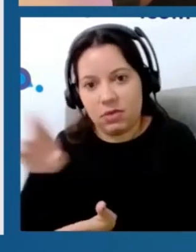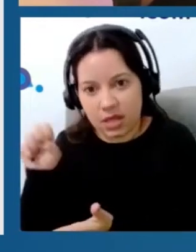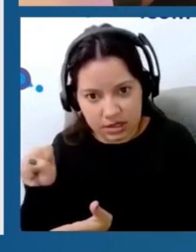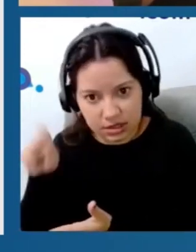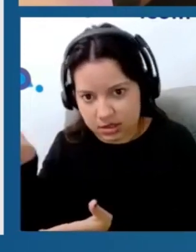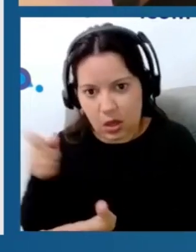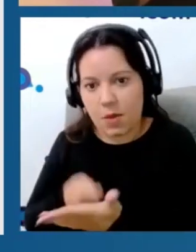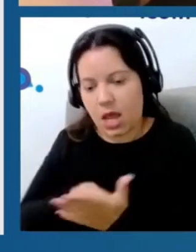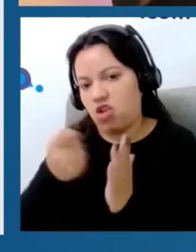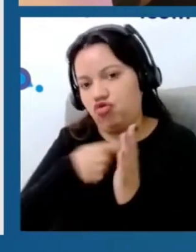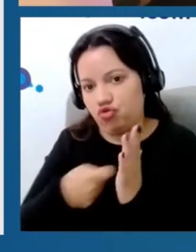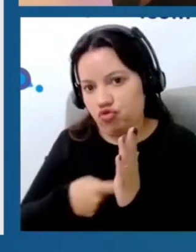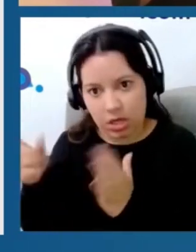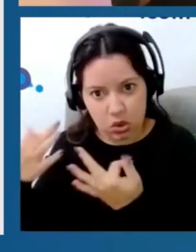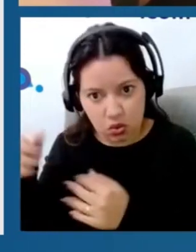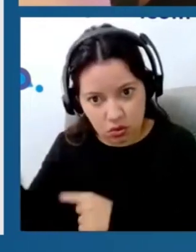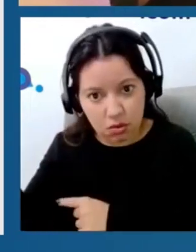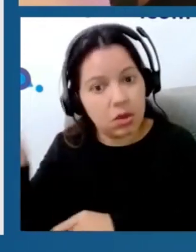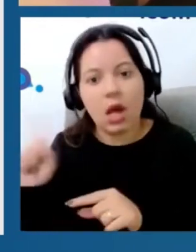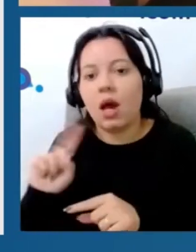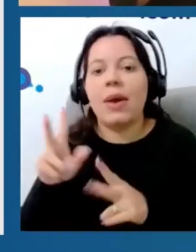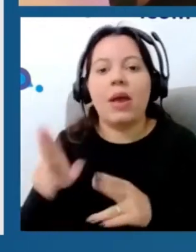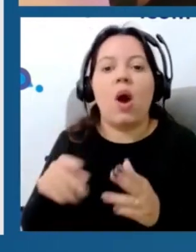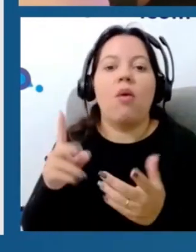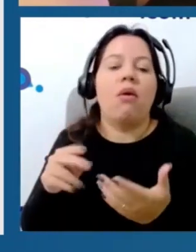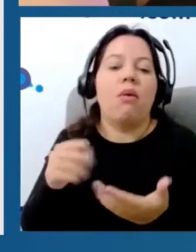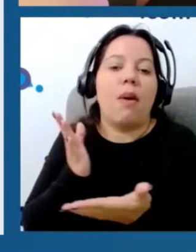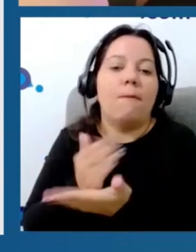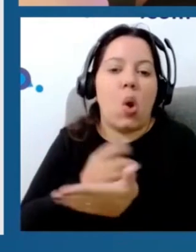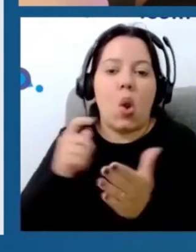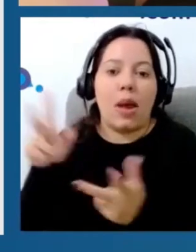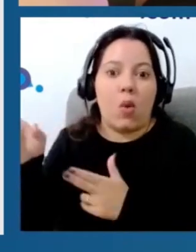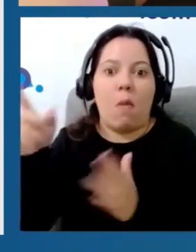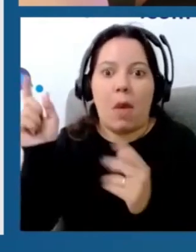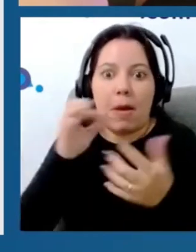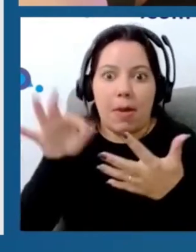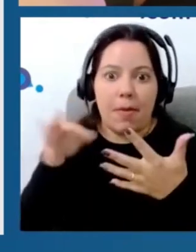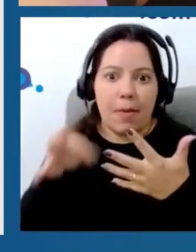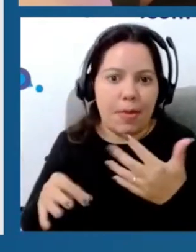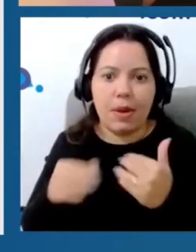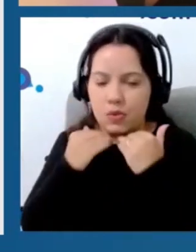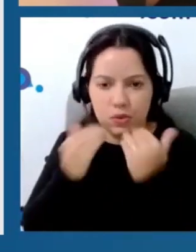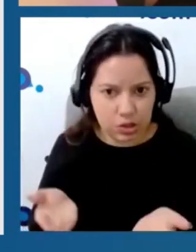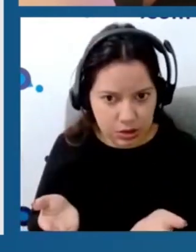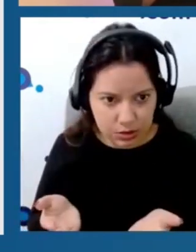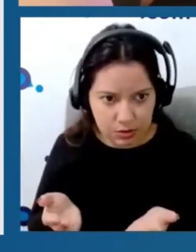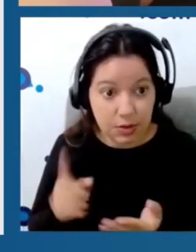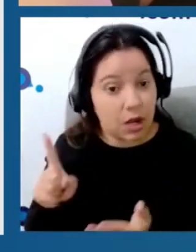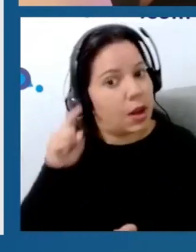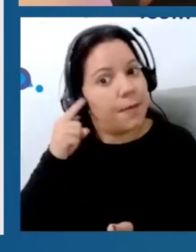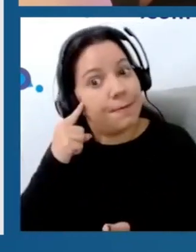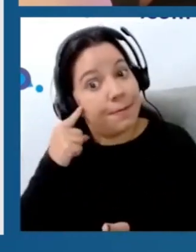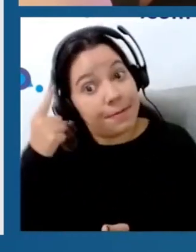dor, não há receita de bolo para prescrever a TENS, como tem sido pregado, a crença interfere